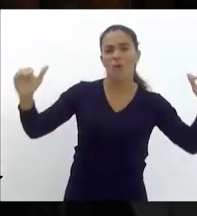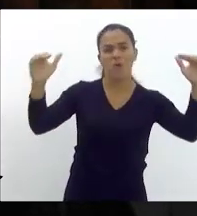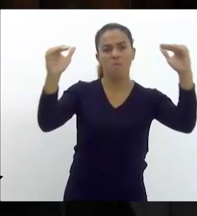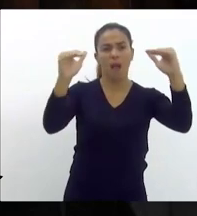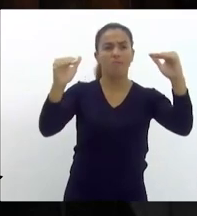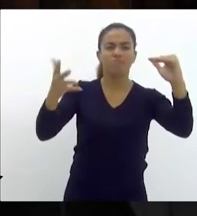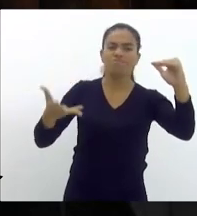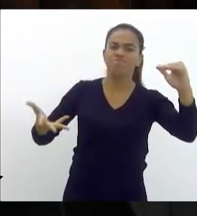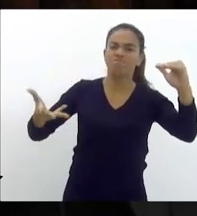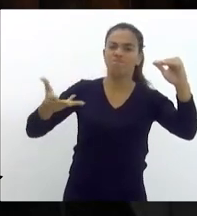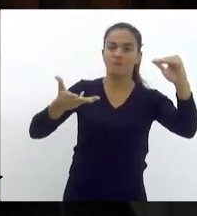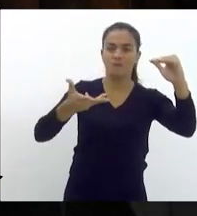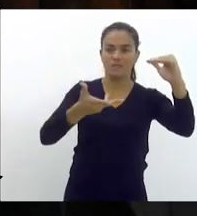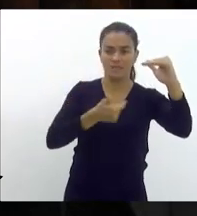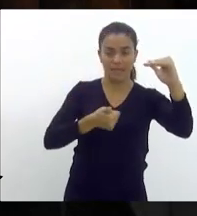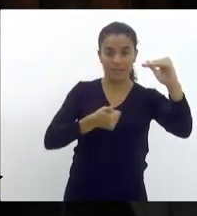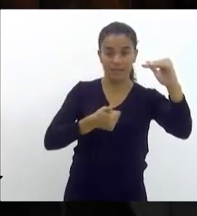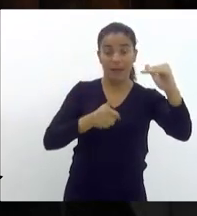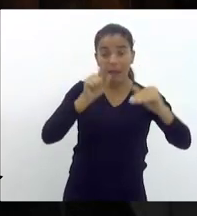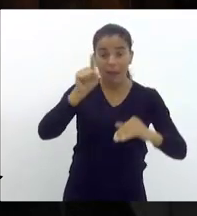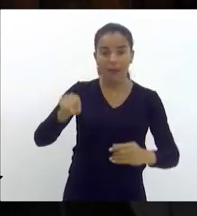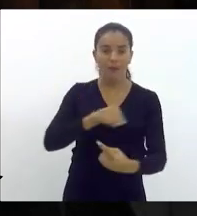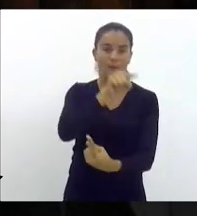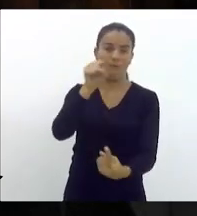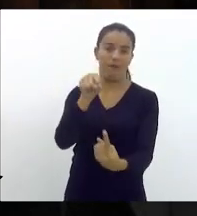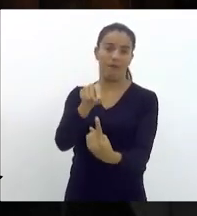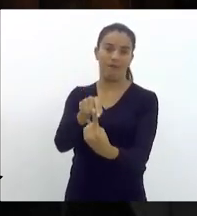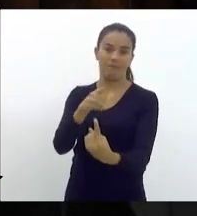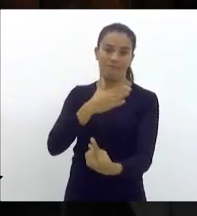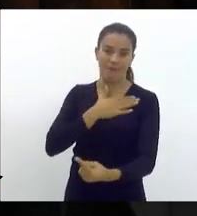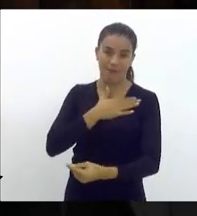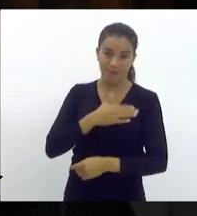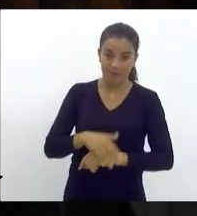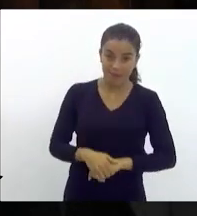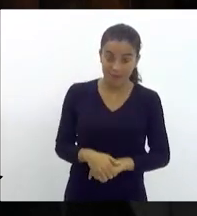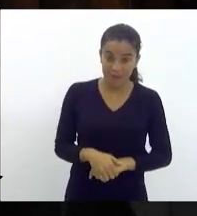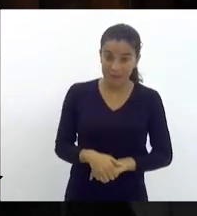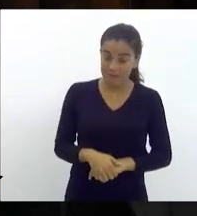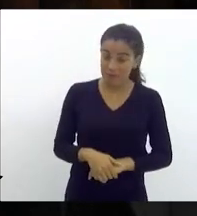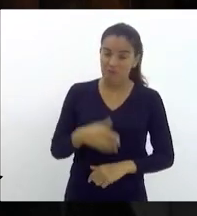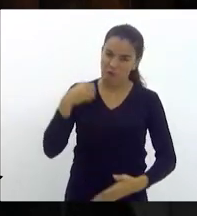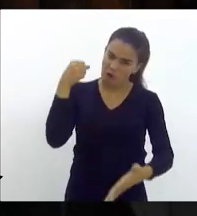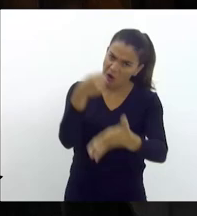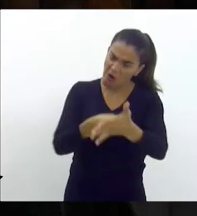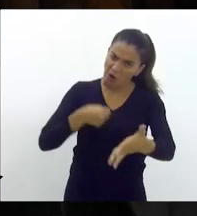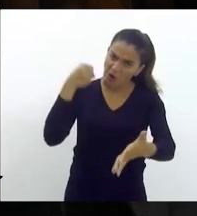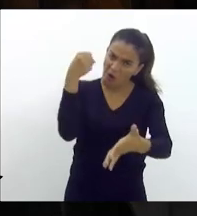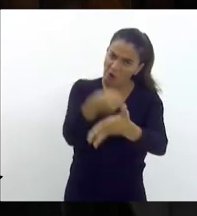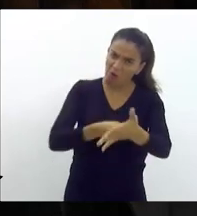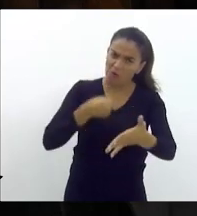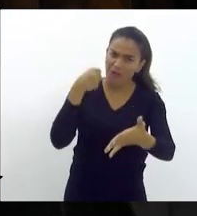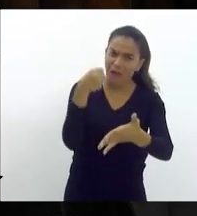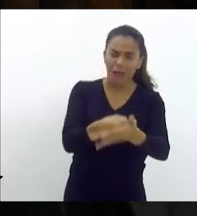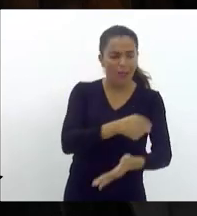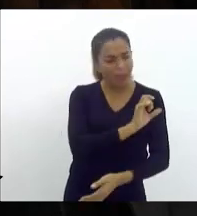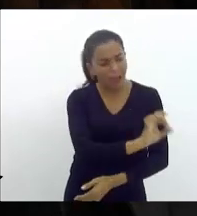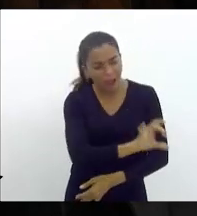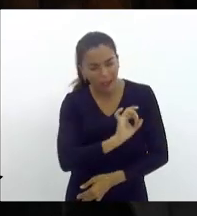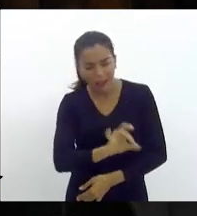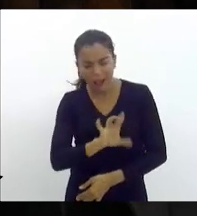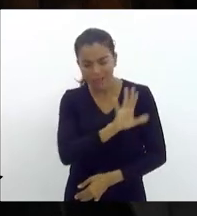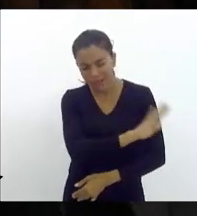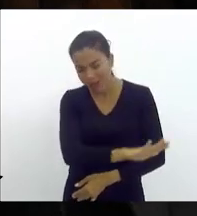excelência é uma das minhas metas. Vou lutar para que cada criança